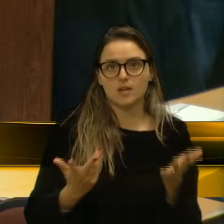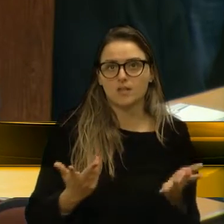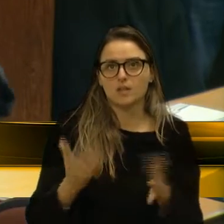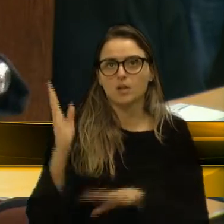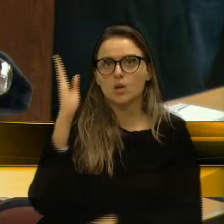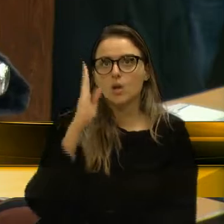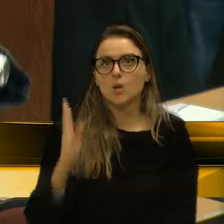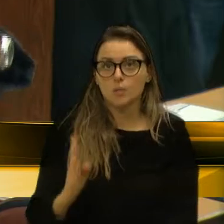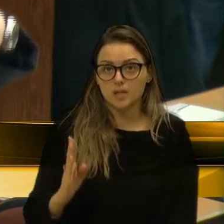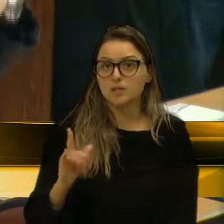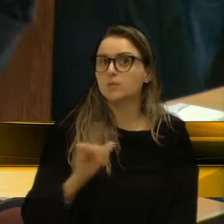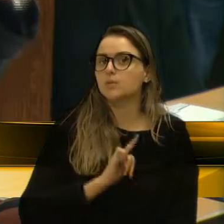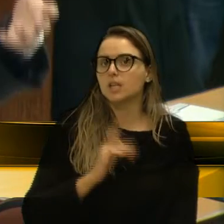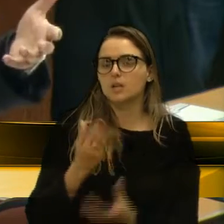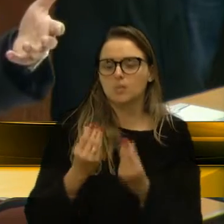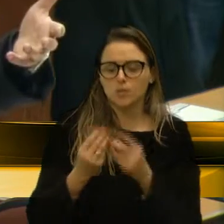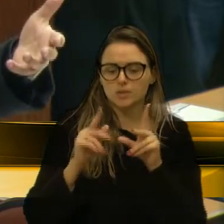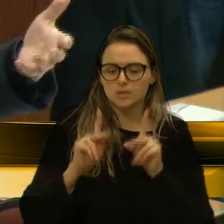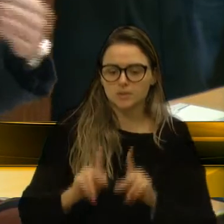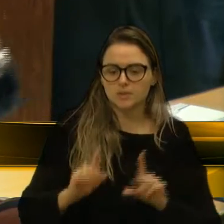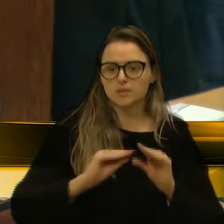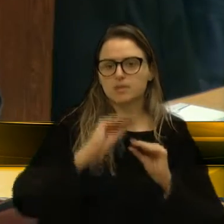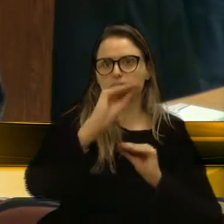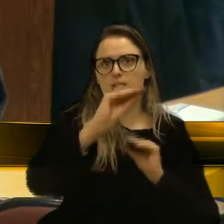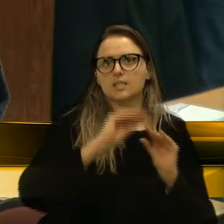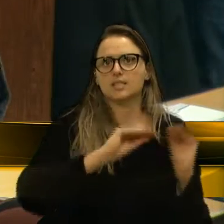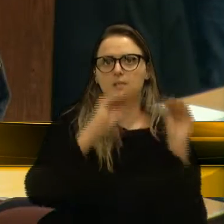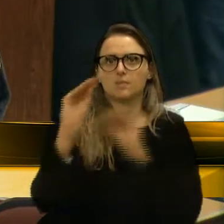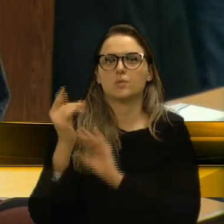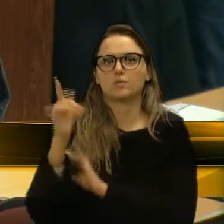leva muito mais morador para outros países do que recebe.